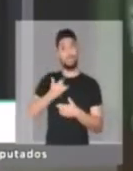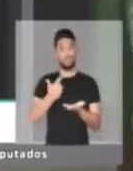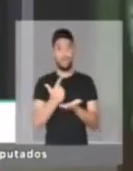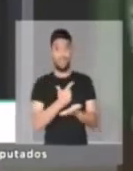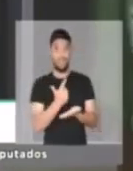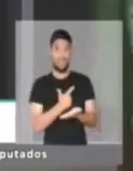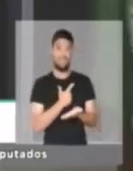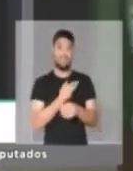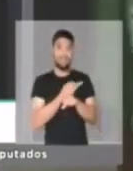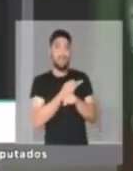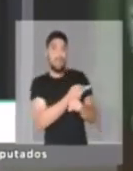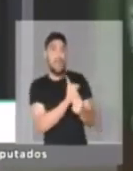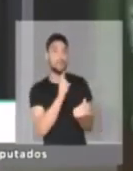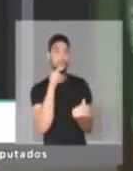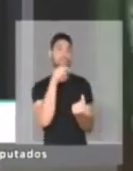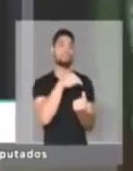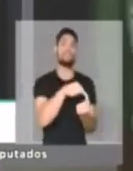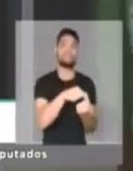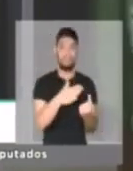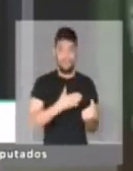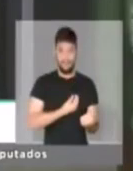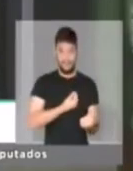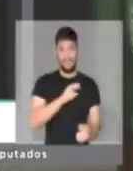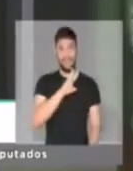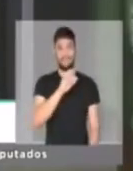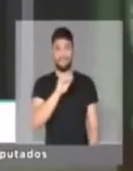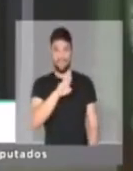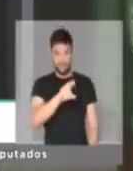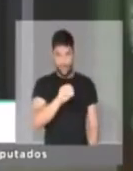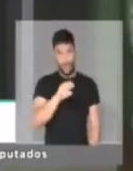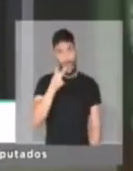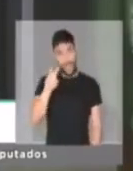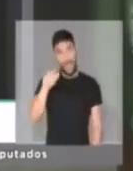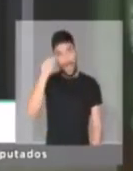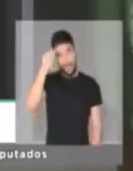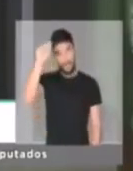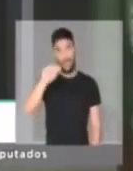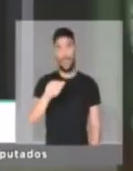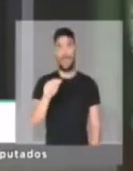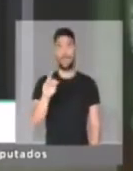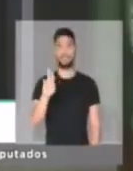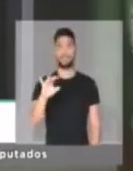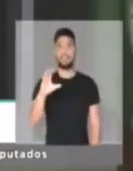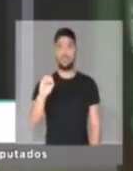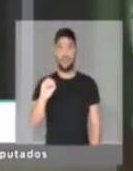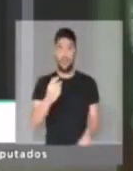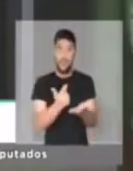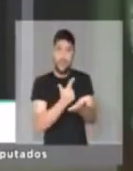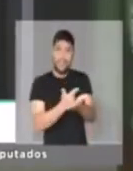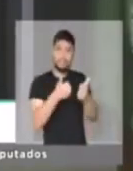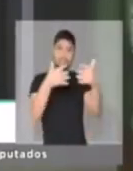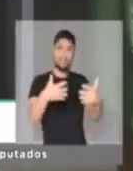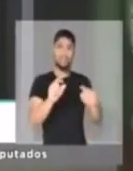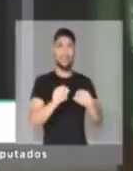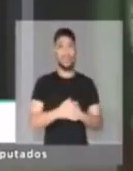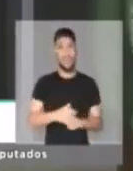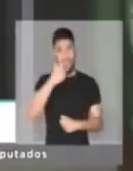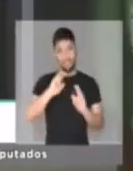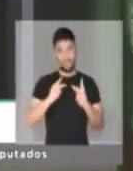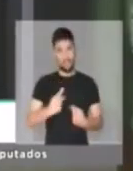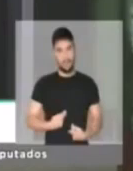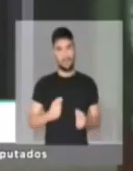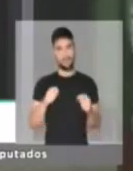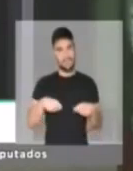Em Busca de Sentido, do Viktor Frankl, um autor austríaco, ele disse que o ser humano pode se desfazer de qualquer